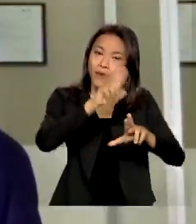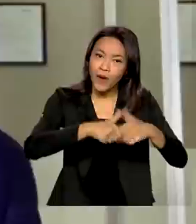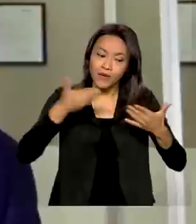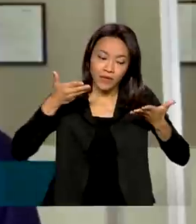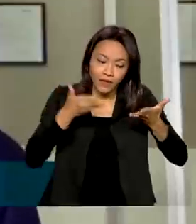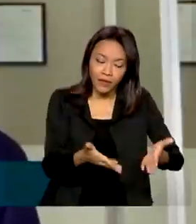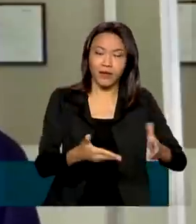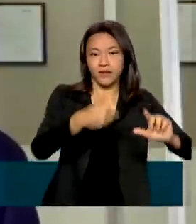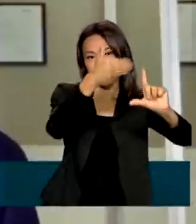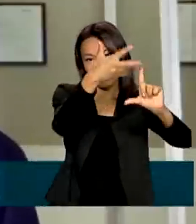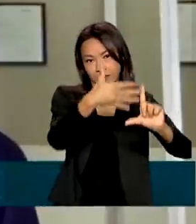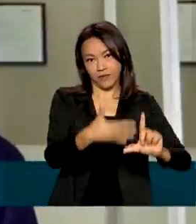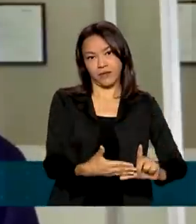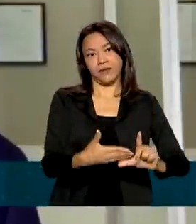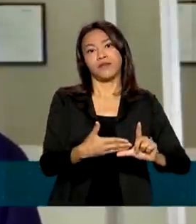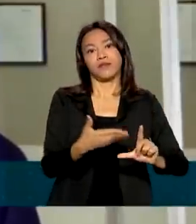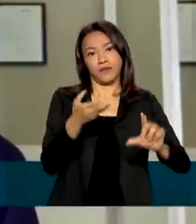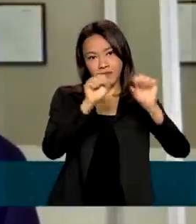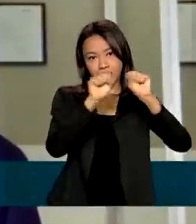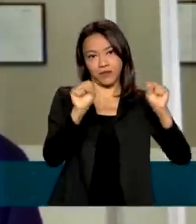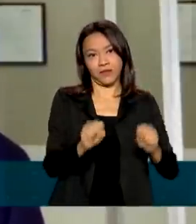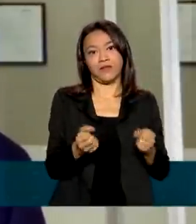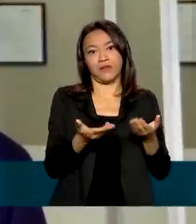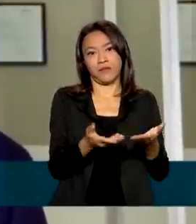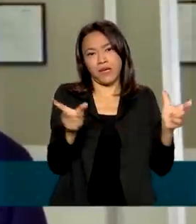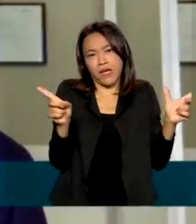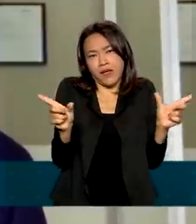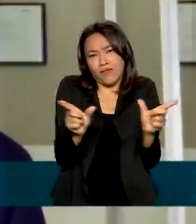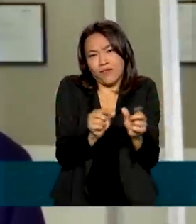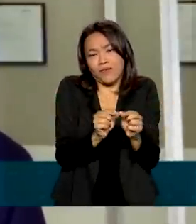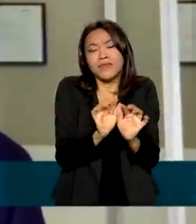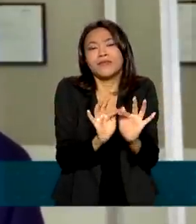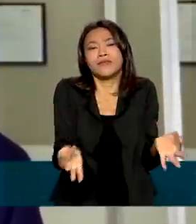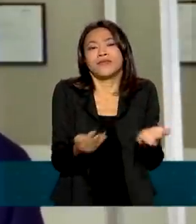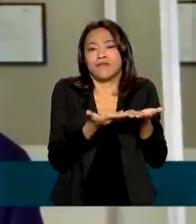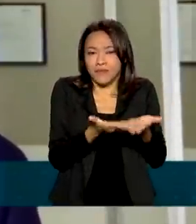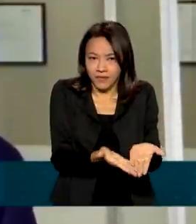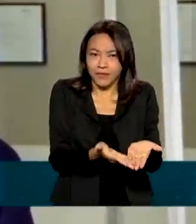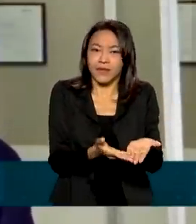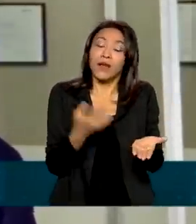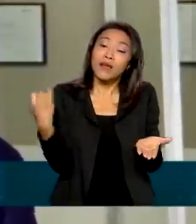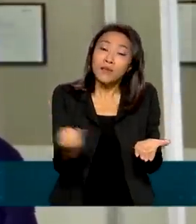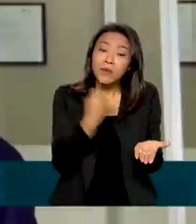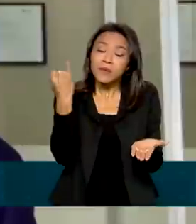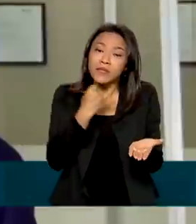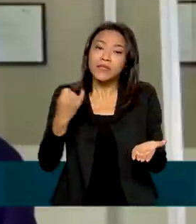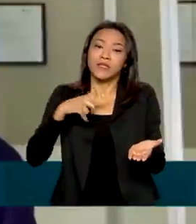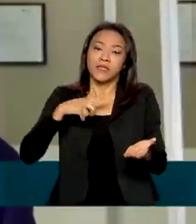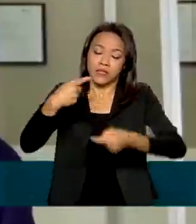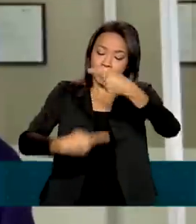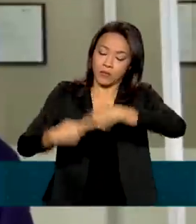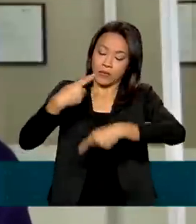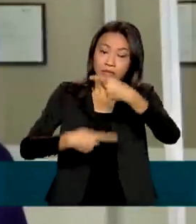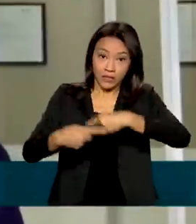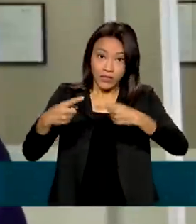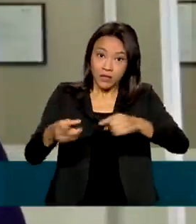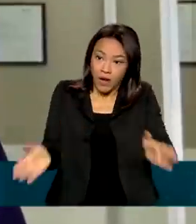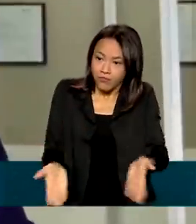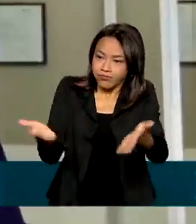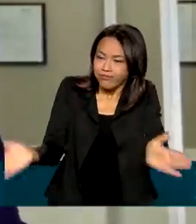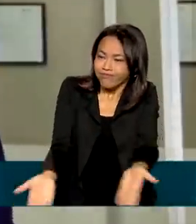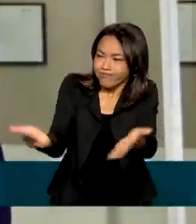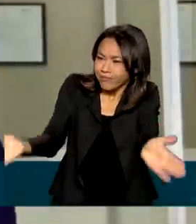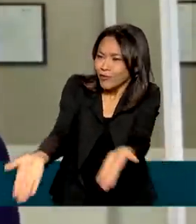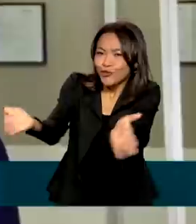sistema simplificado. É importante que se estabeleçam essas políticas públicas de simplificação, para